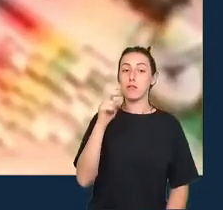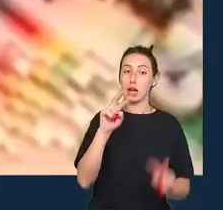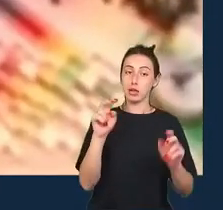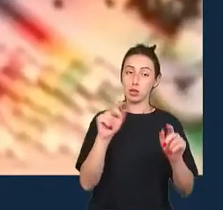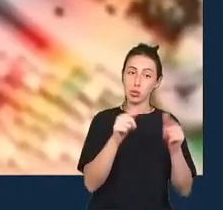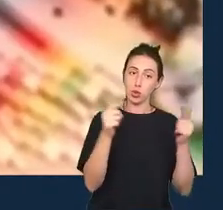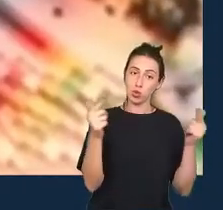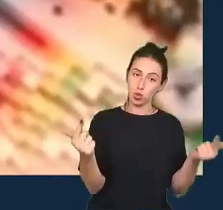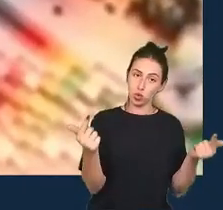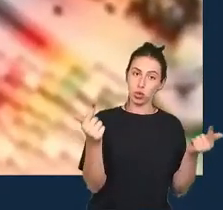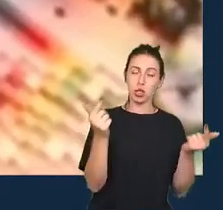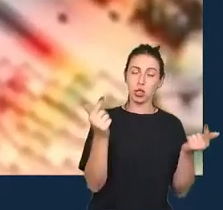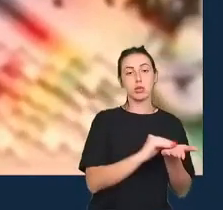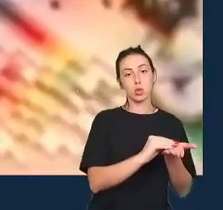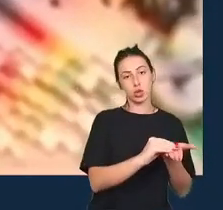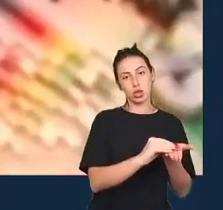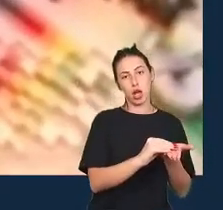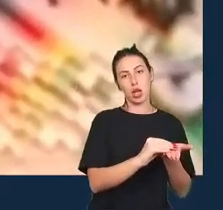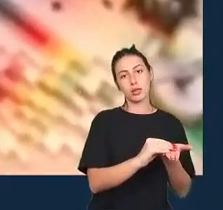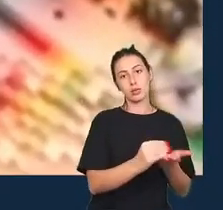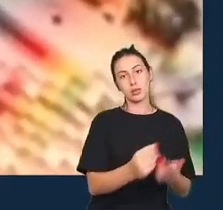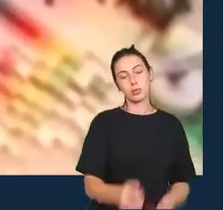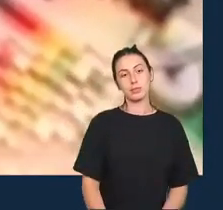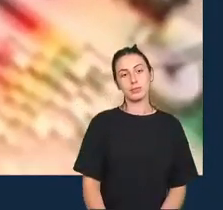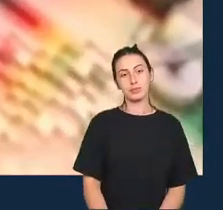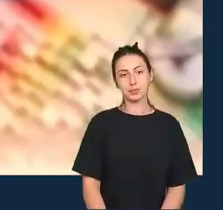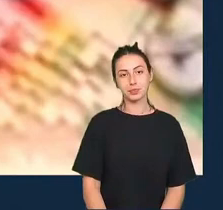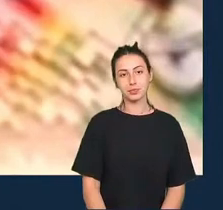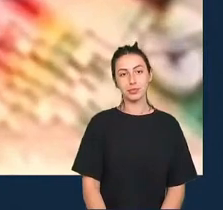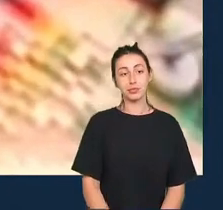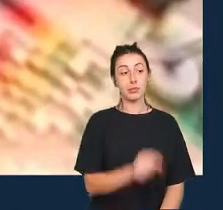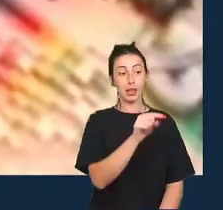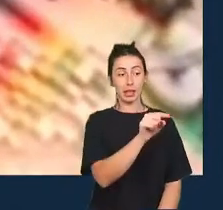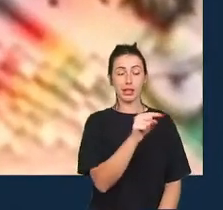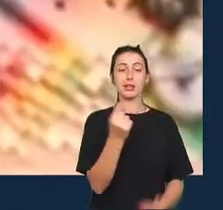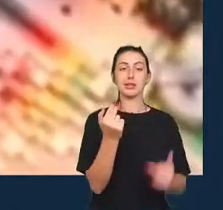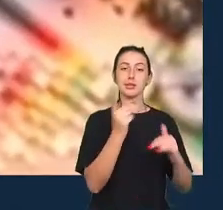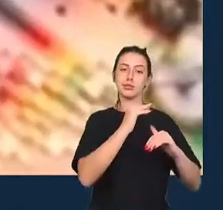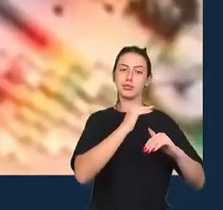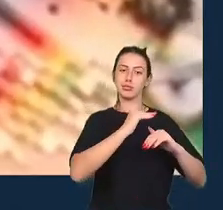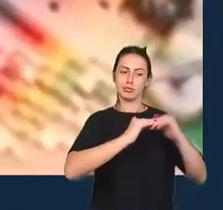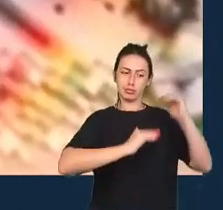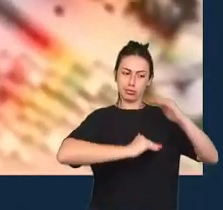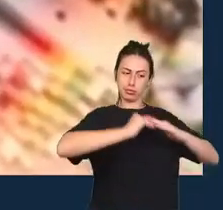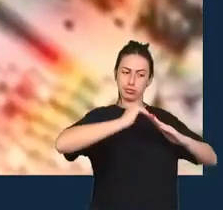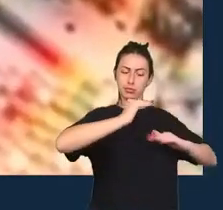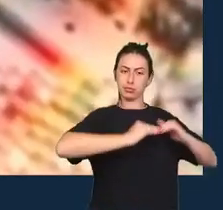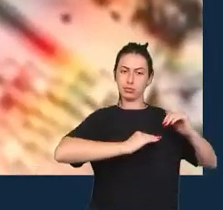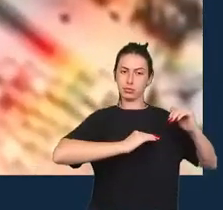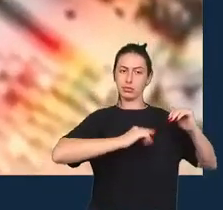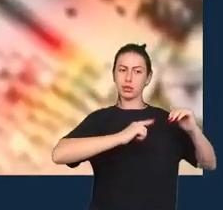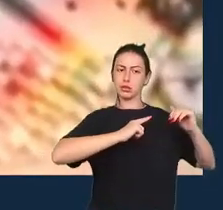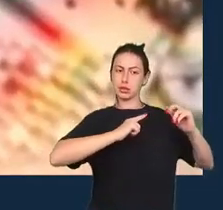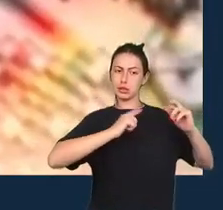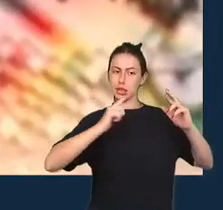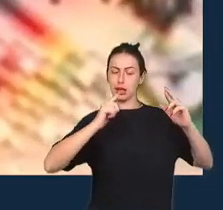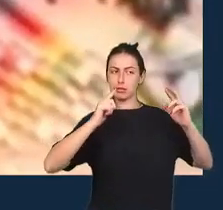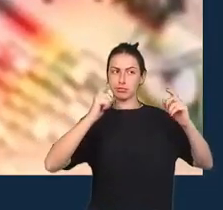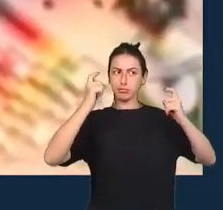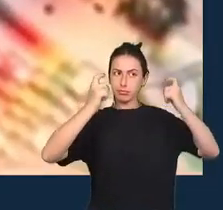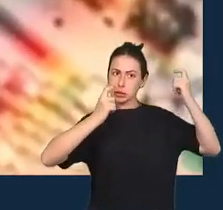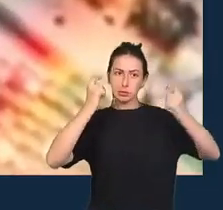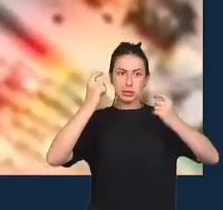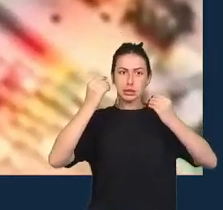dados como como sendo uma prática que se refere que se preocupa com relacionamentos e